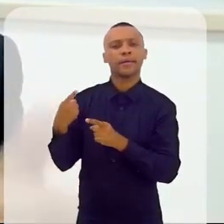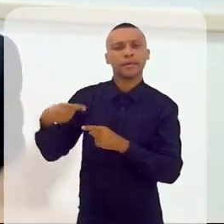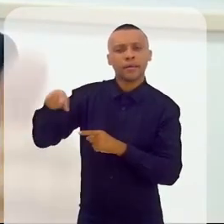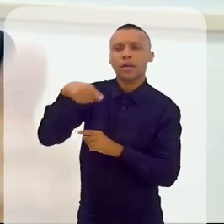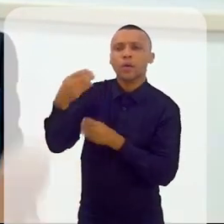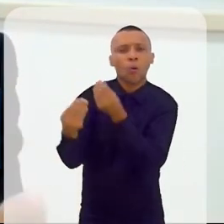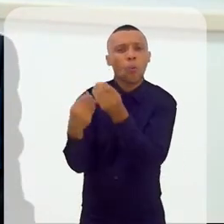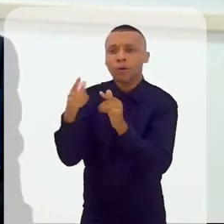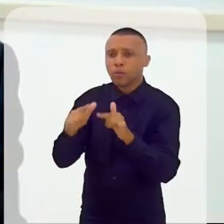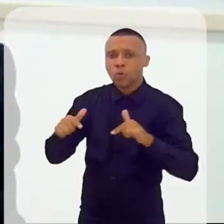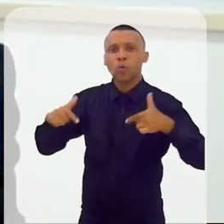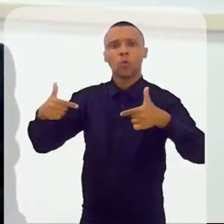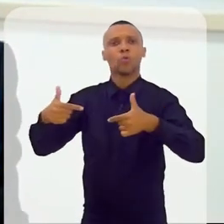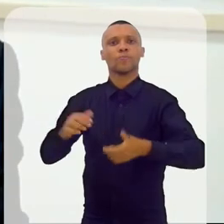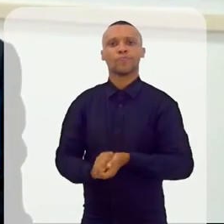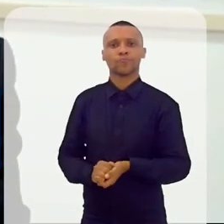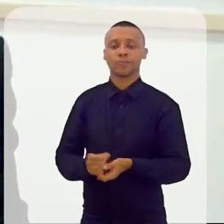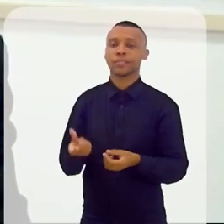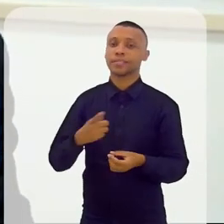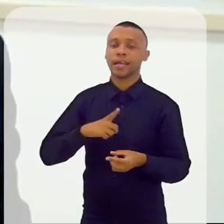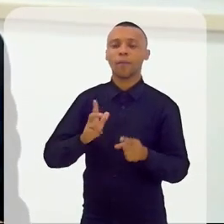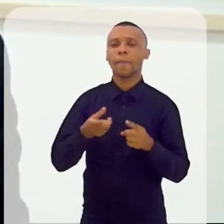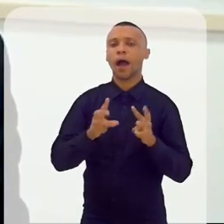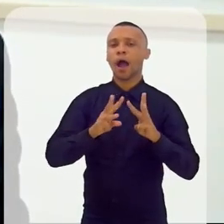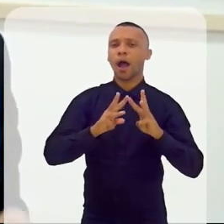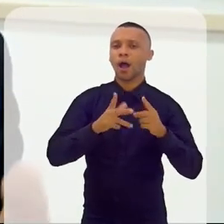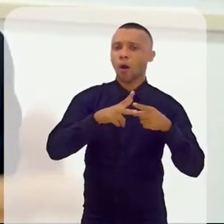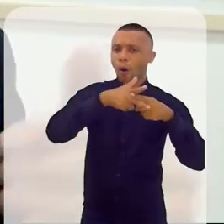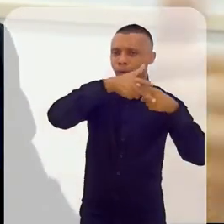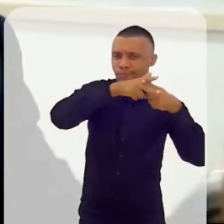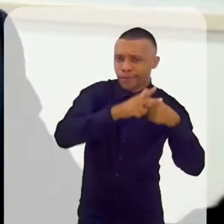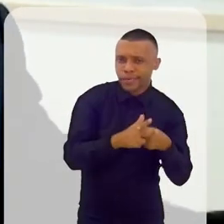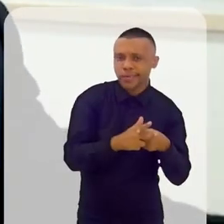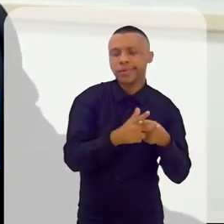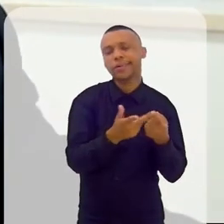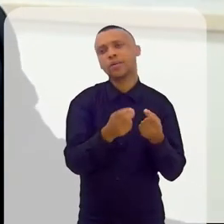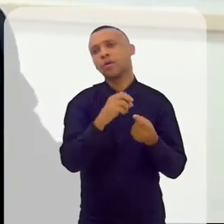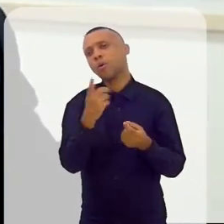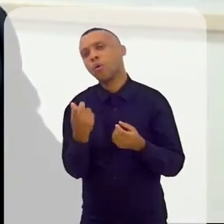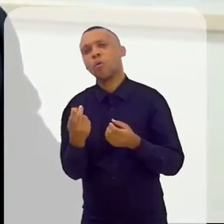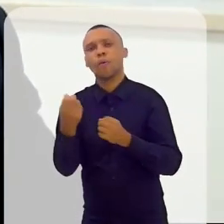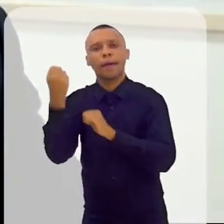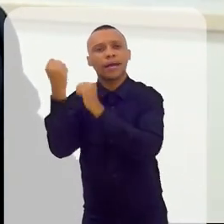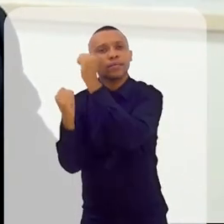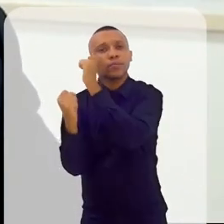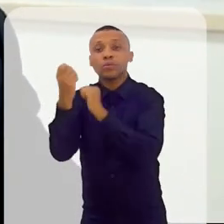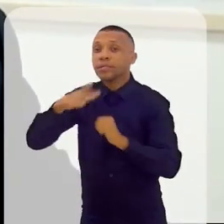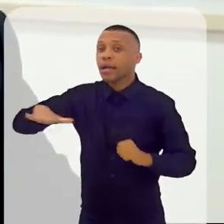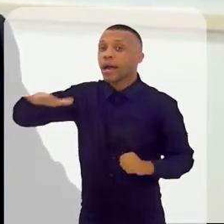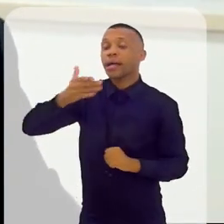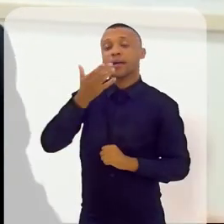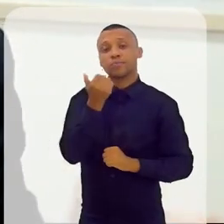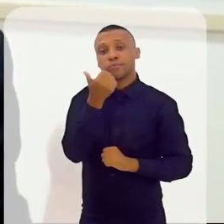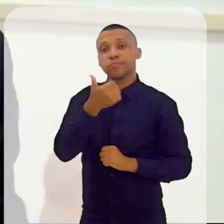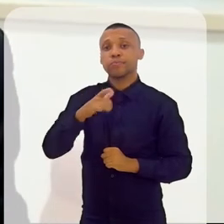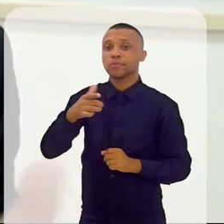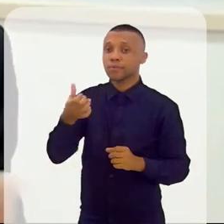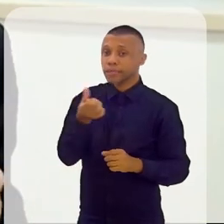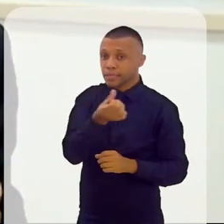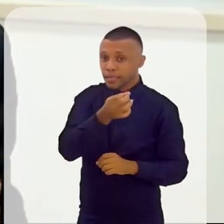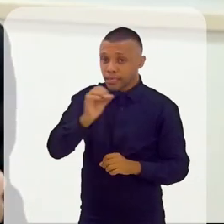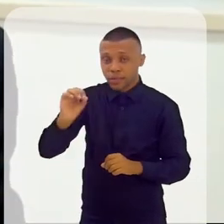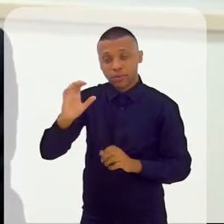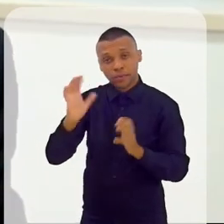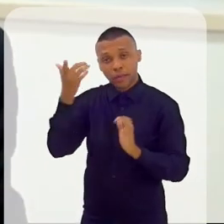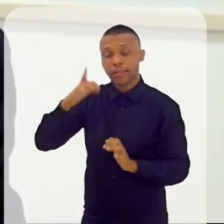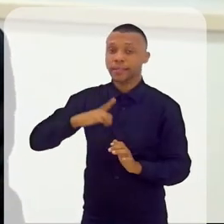fizeram e como eles estão fazendo. desde uma oficina mecânica até uma indústria na área de alimentos. Então, são 600 casos.